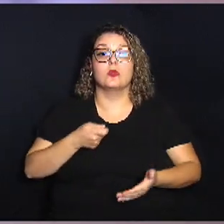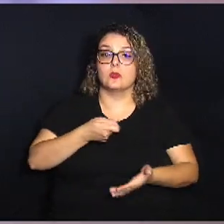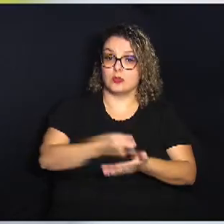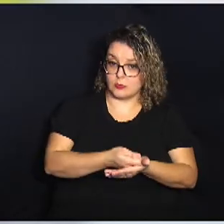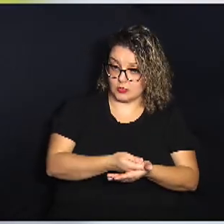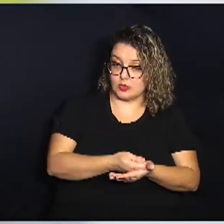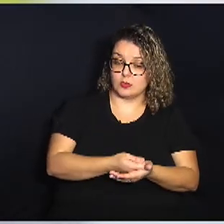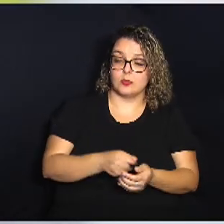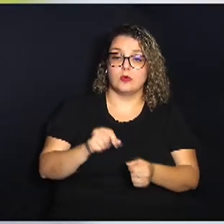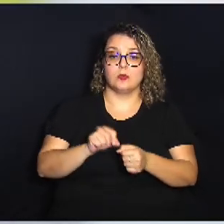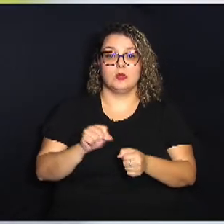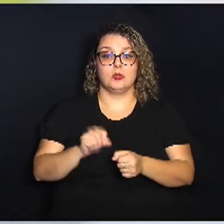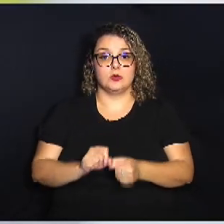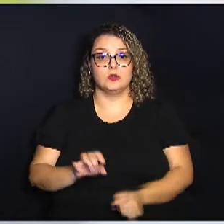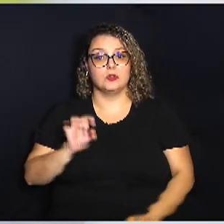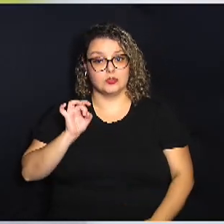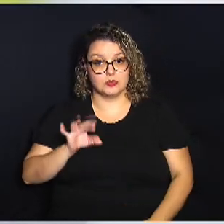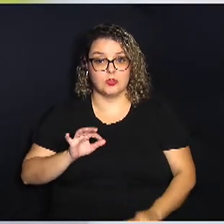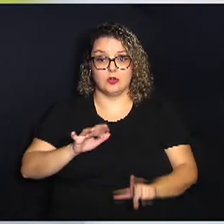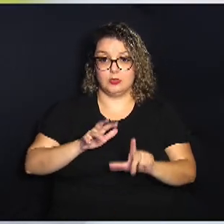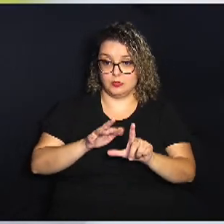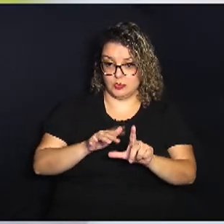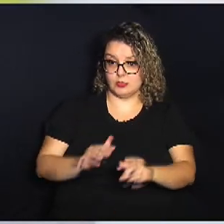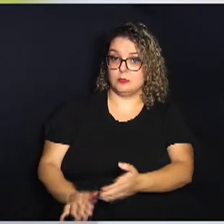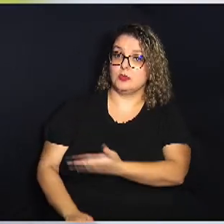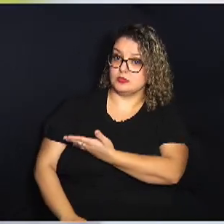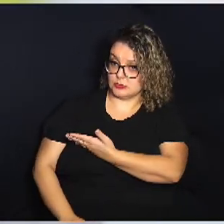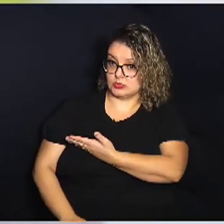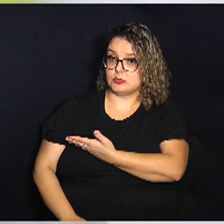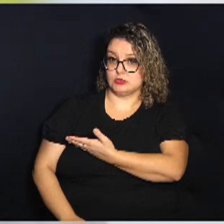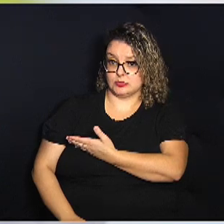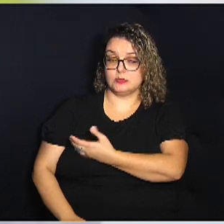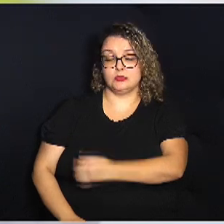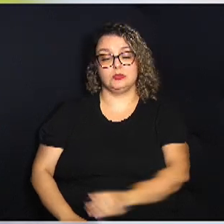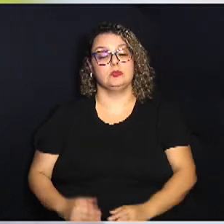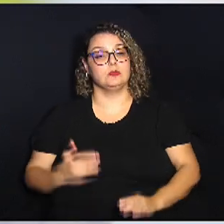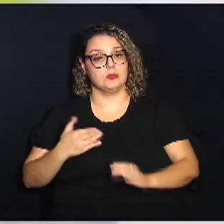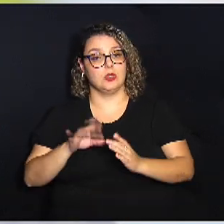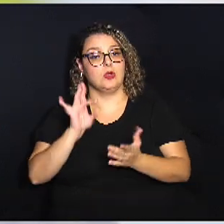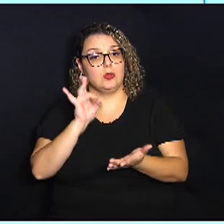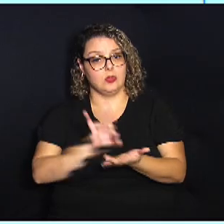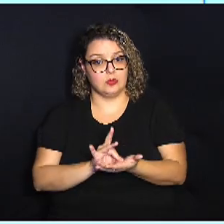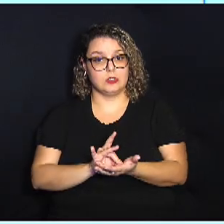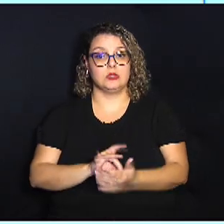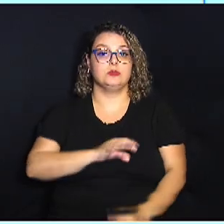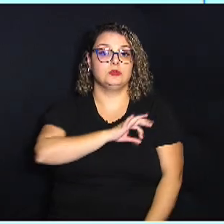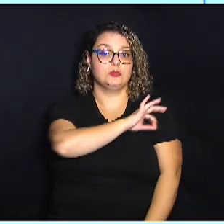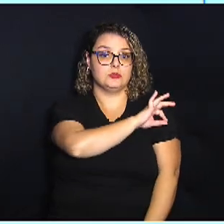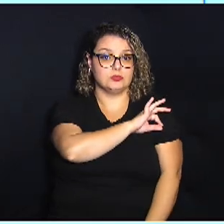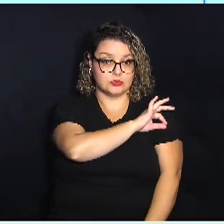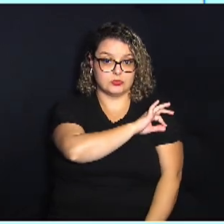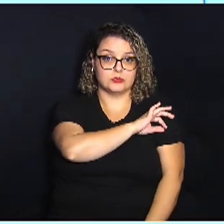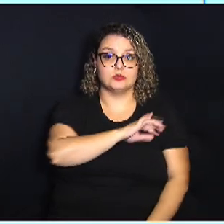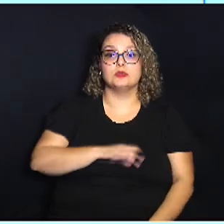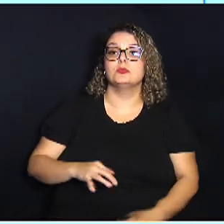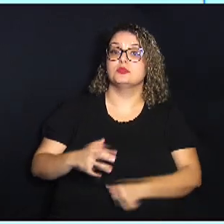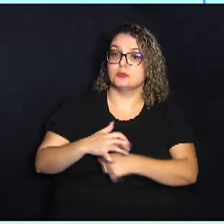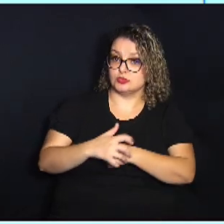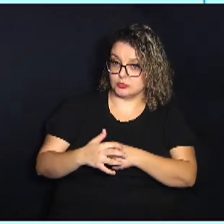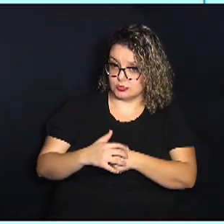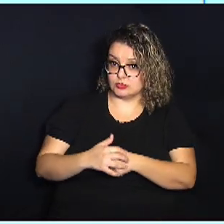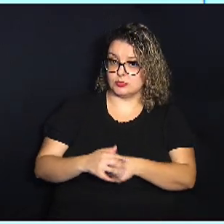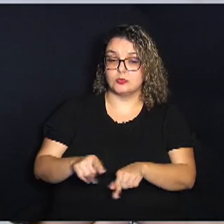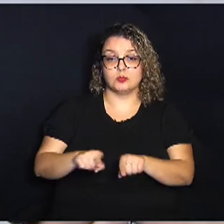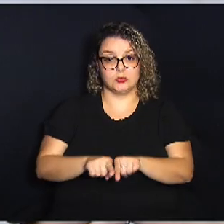ser feitos apenas pelos QR Codes, emitidos via canais oficiais da prefeitura, tanto os digitais quanto os